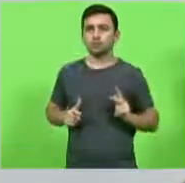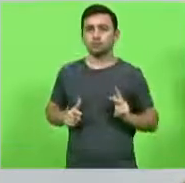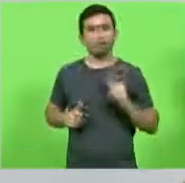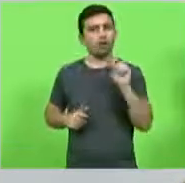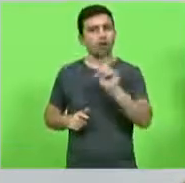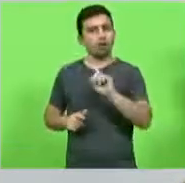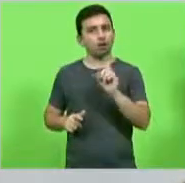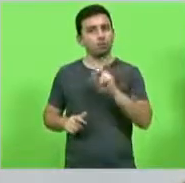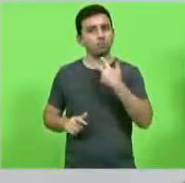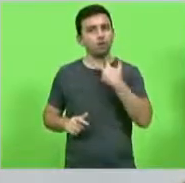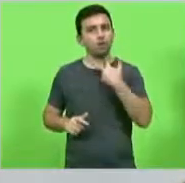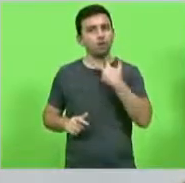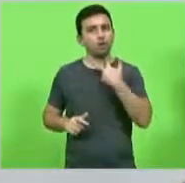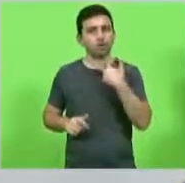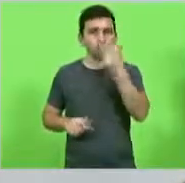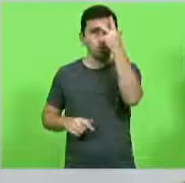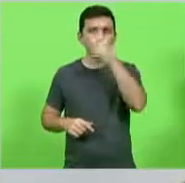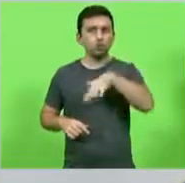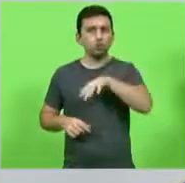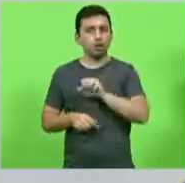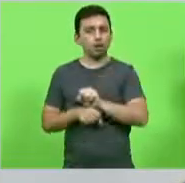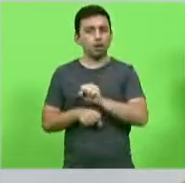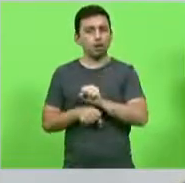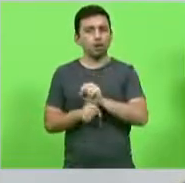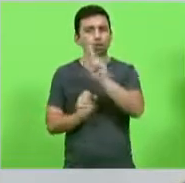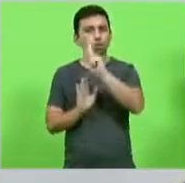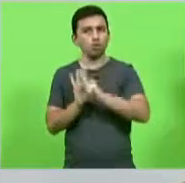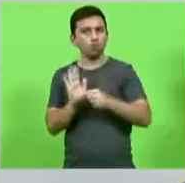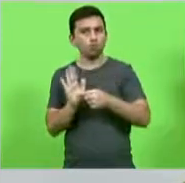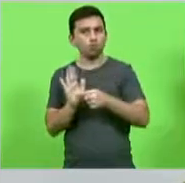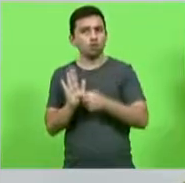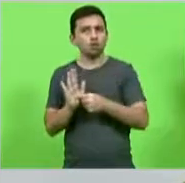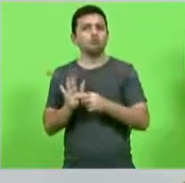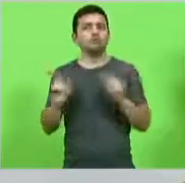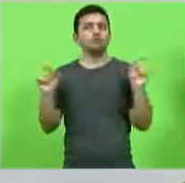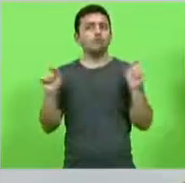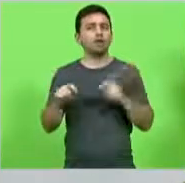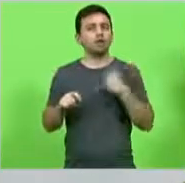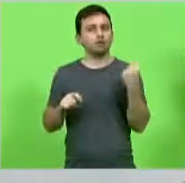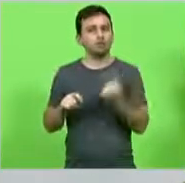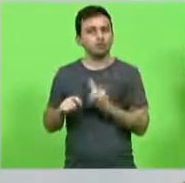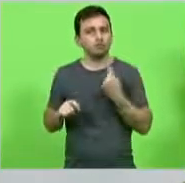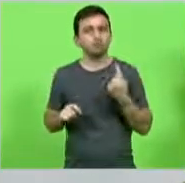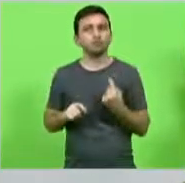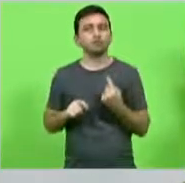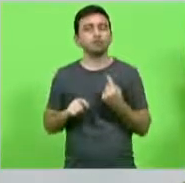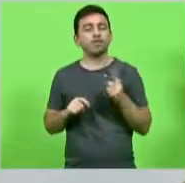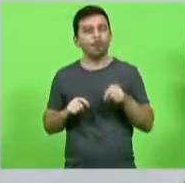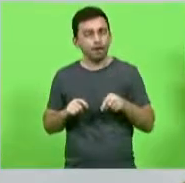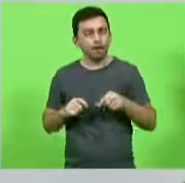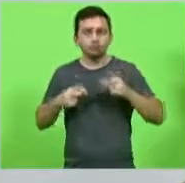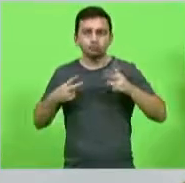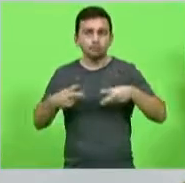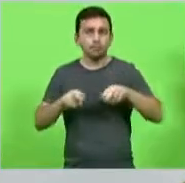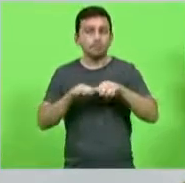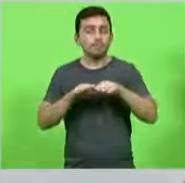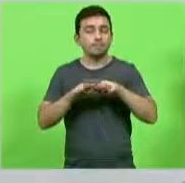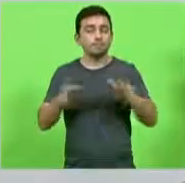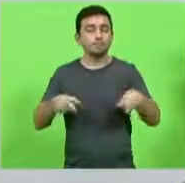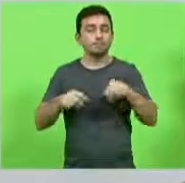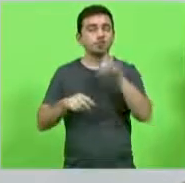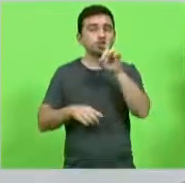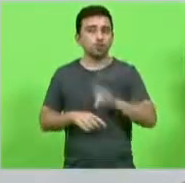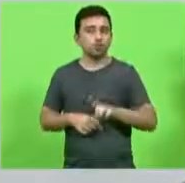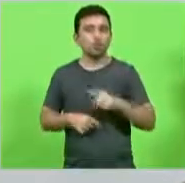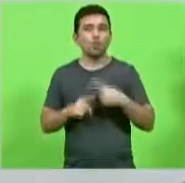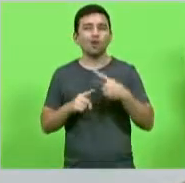esperando esse projeto que a gente possa realmente fazer valer através de uma promulgação da mesa diretora uma